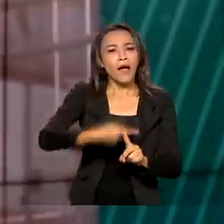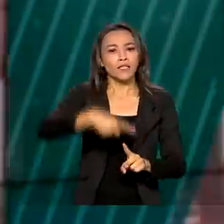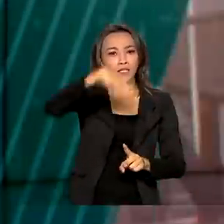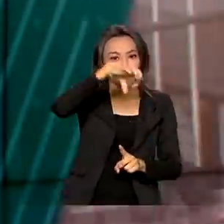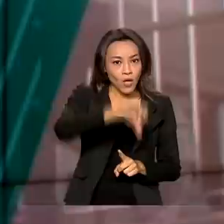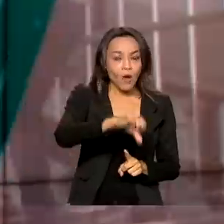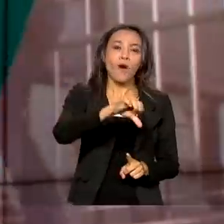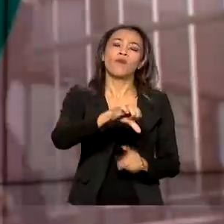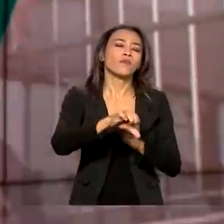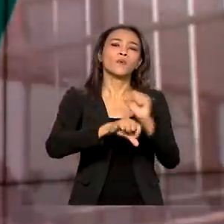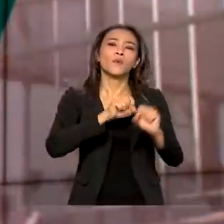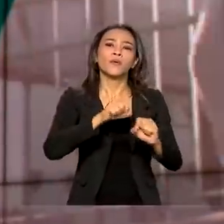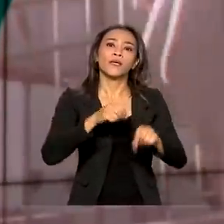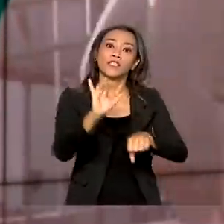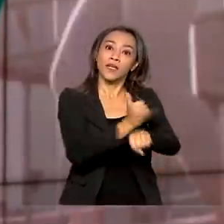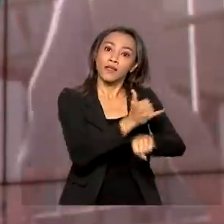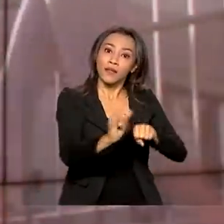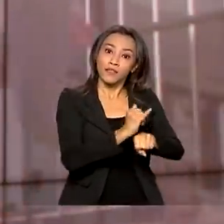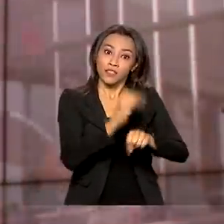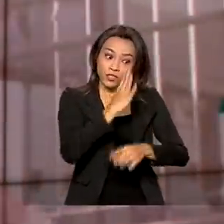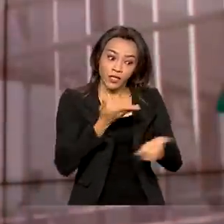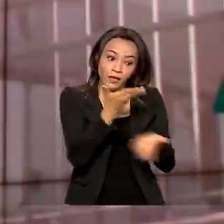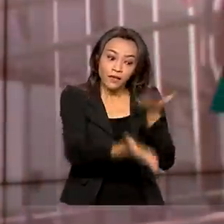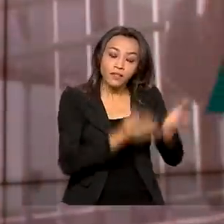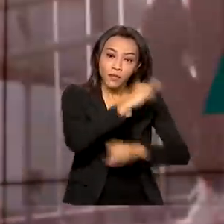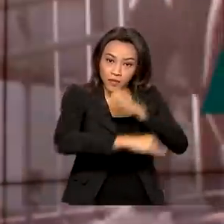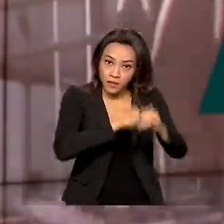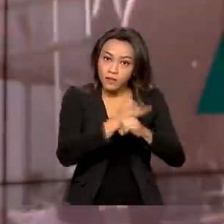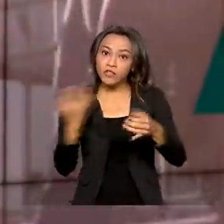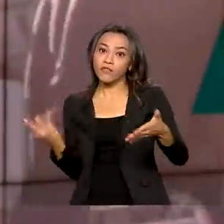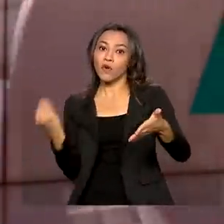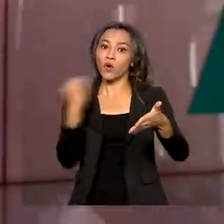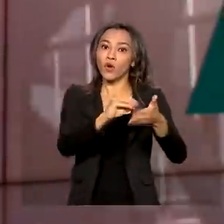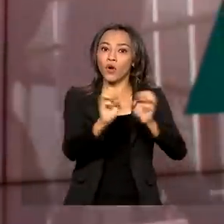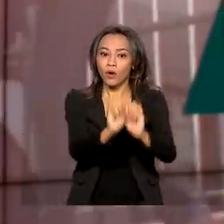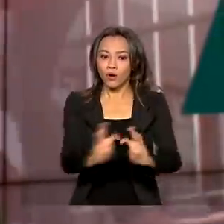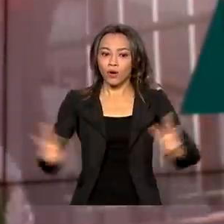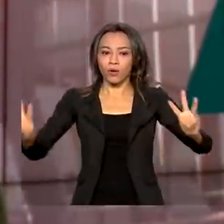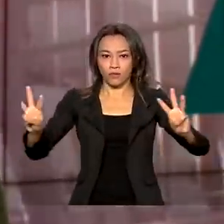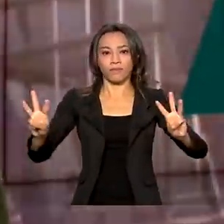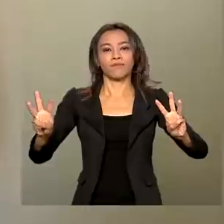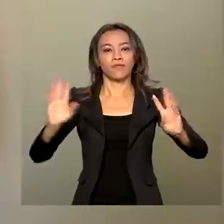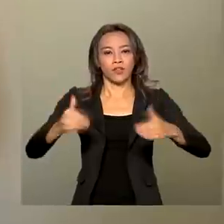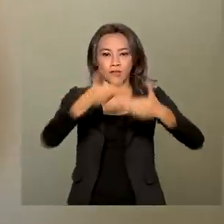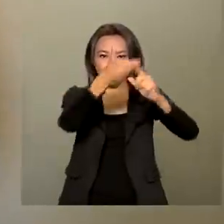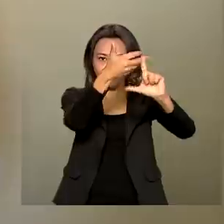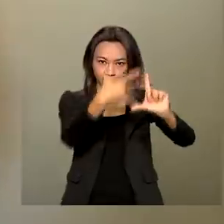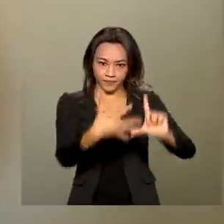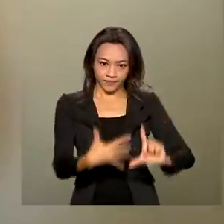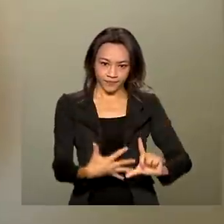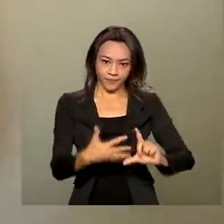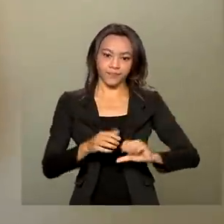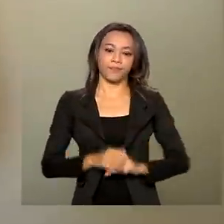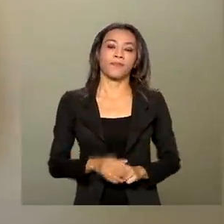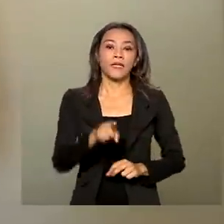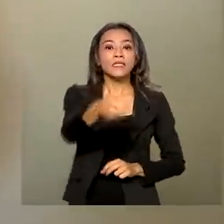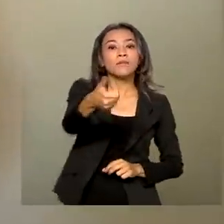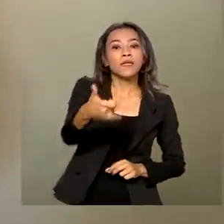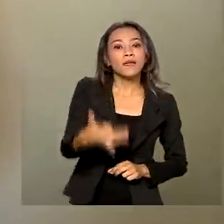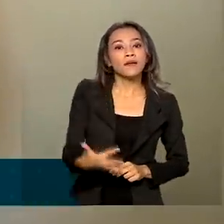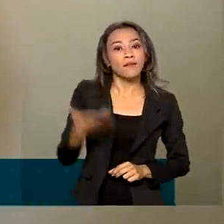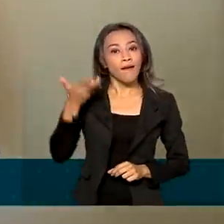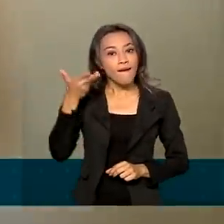de atendimento via internet foram incluídos no portal do governo federal, o gov.br. Com esses serviços